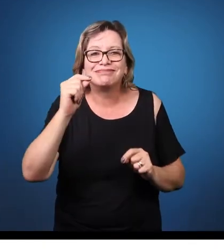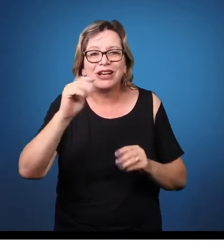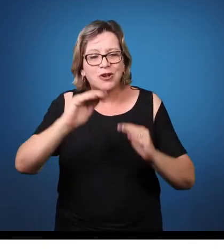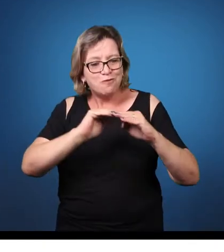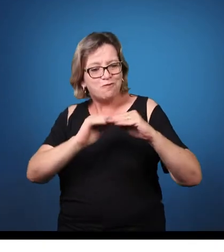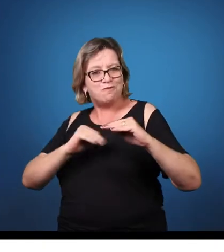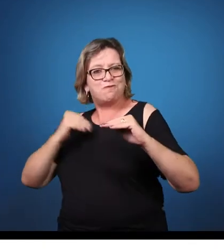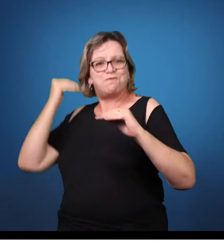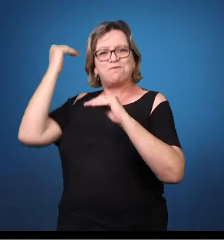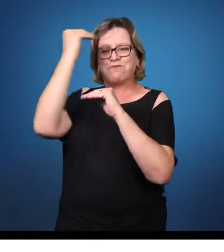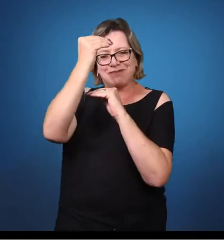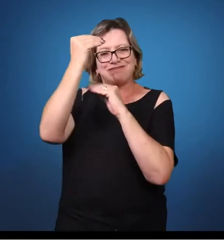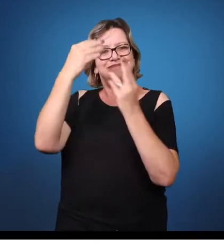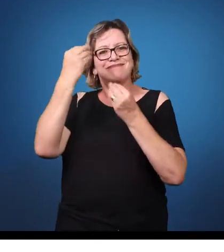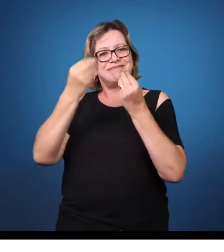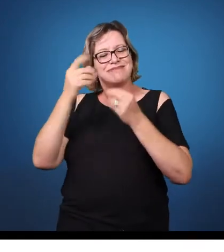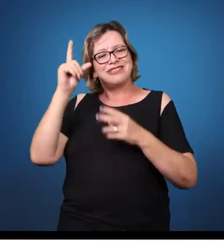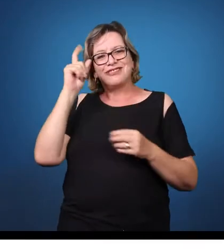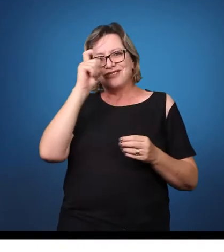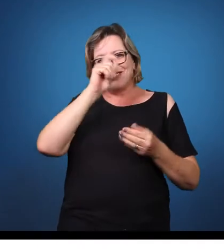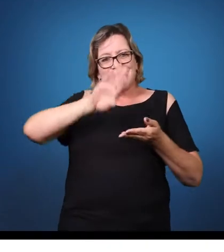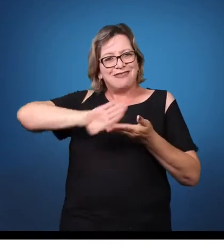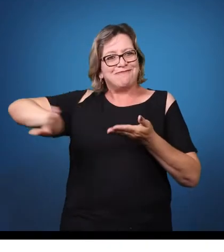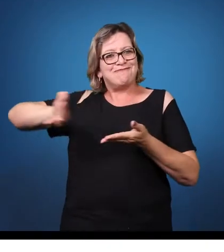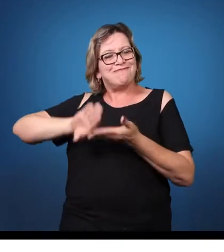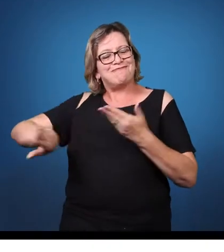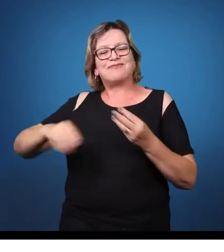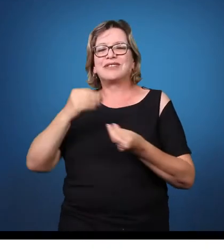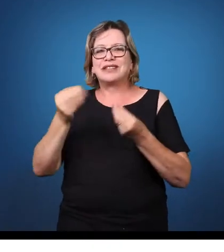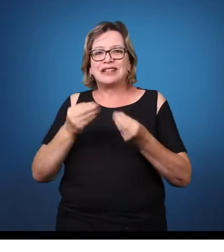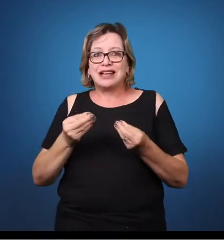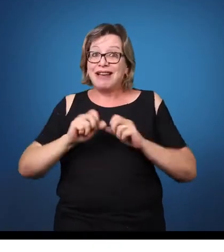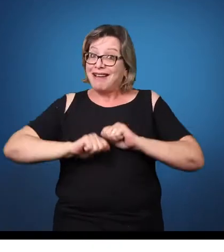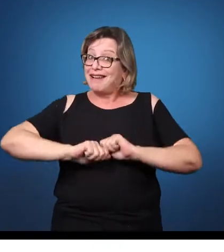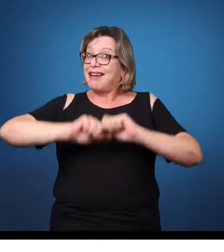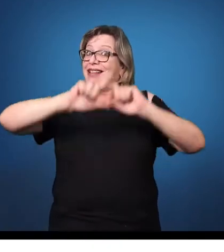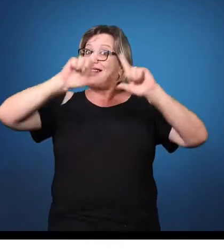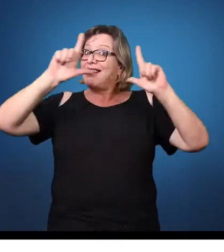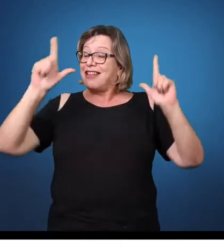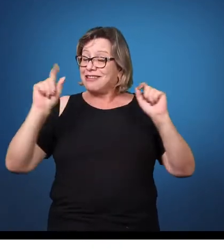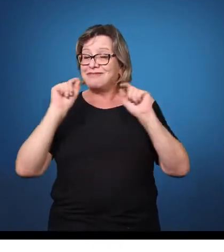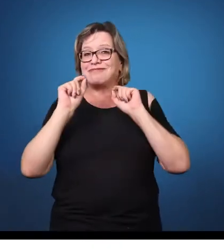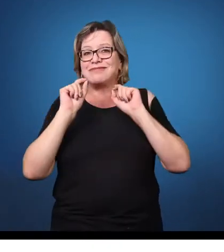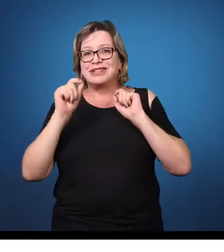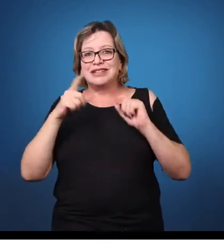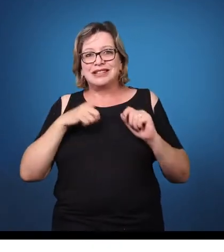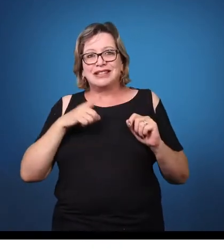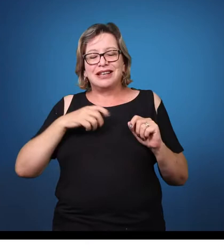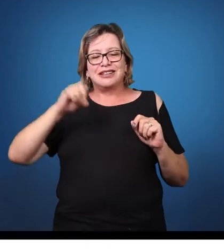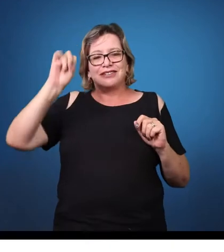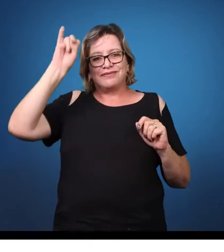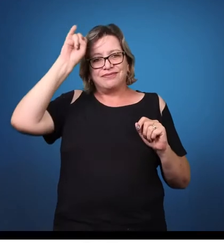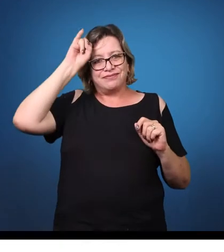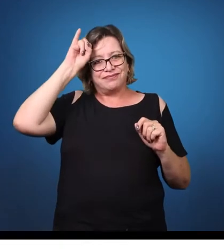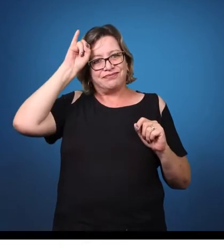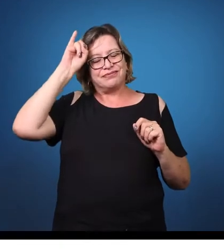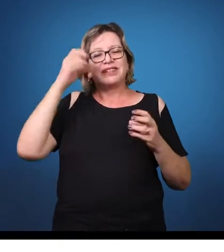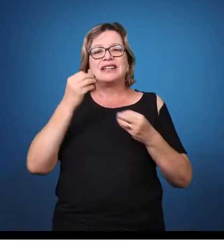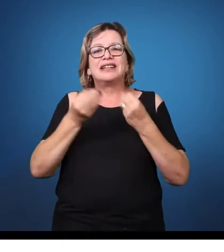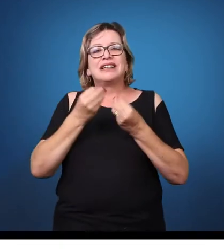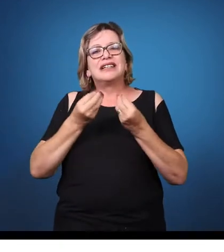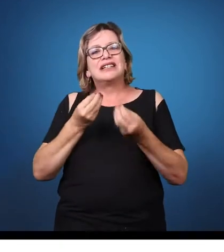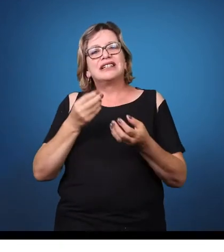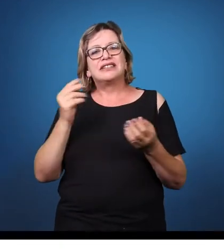longo do processo da vida dela. Como eu disse para você, há casos que a deficiência intelectual é leve, é